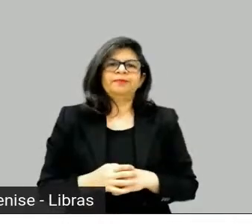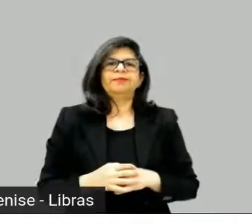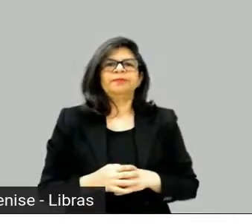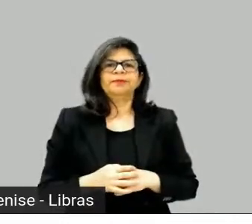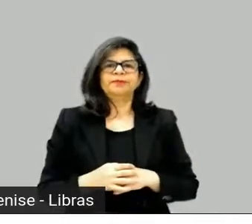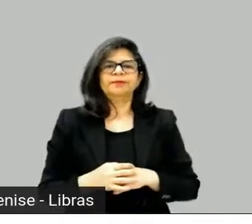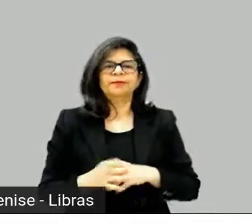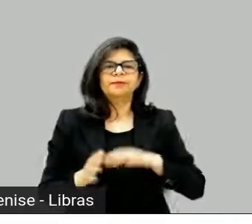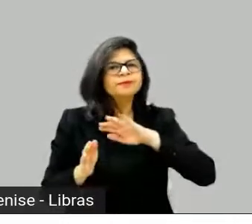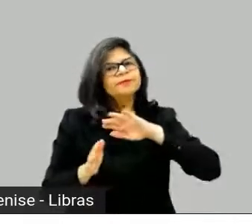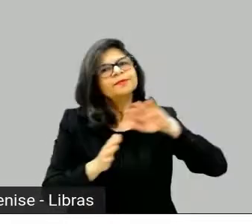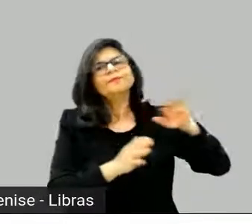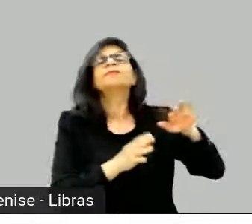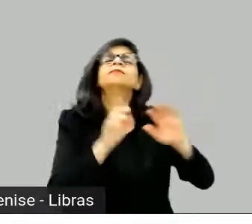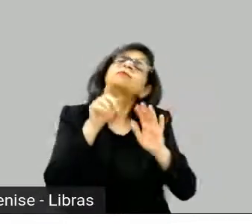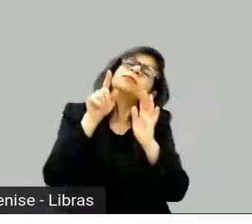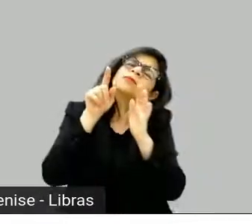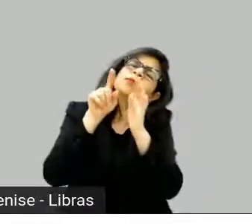tem chamado sua atenção?